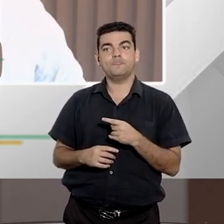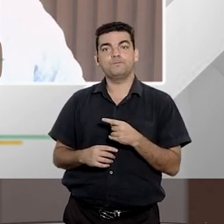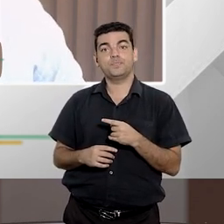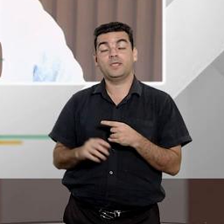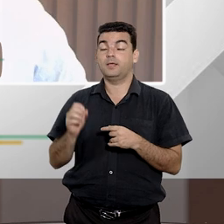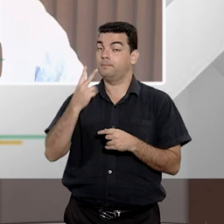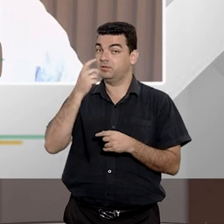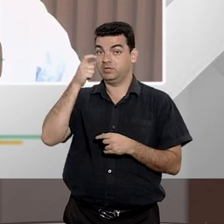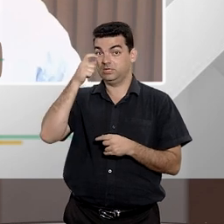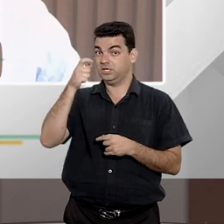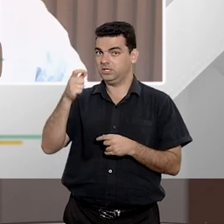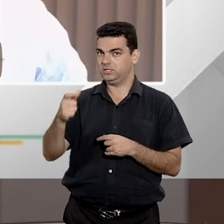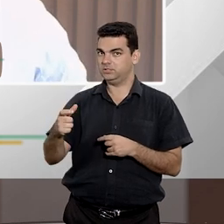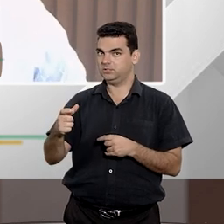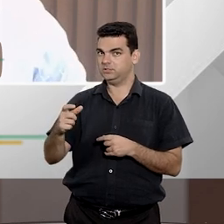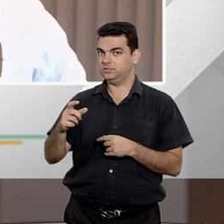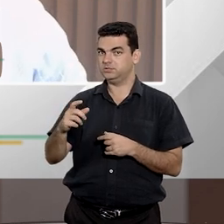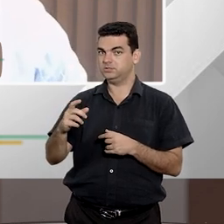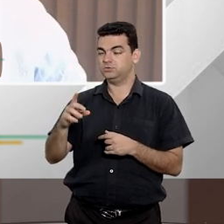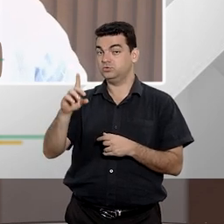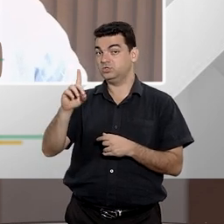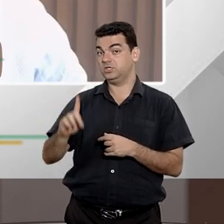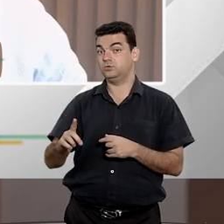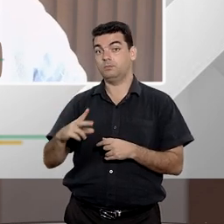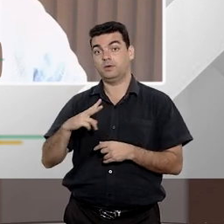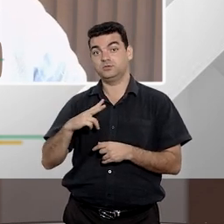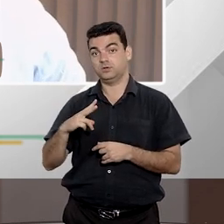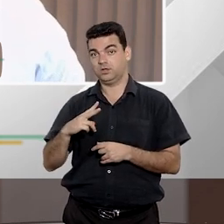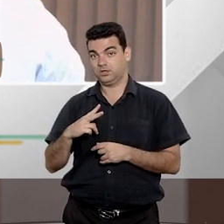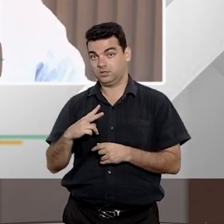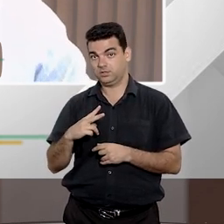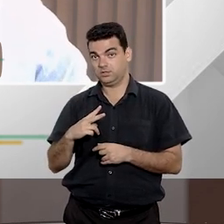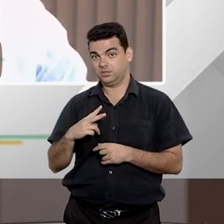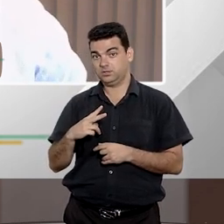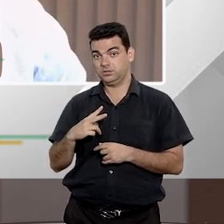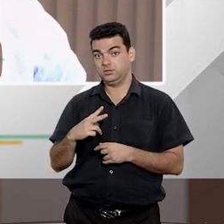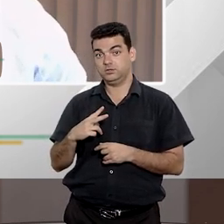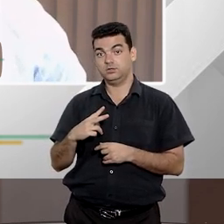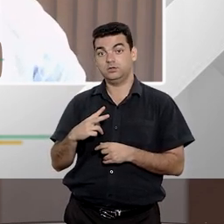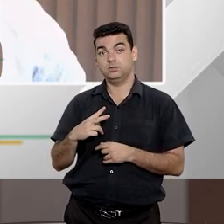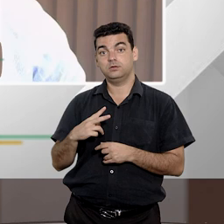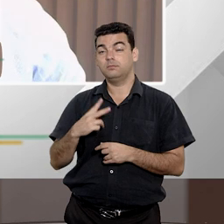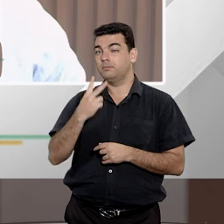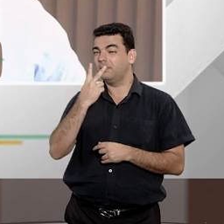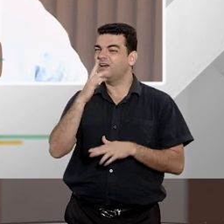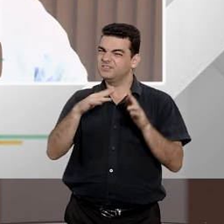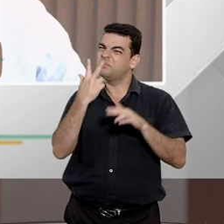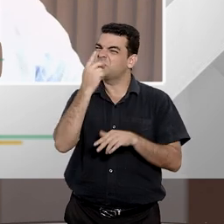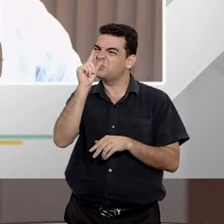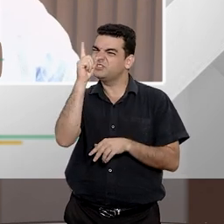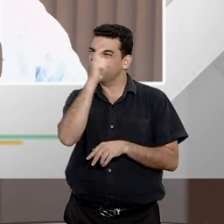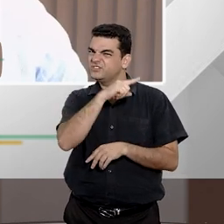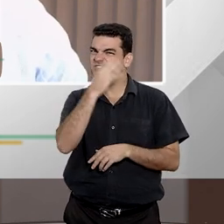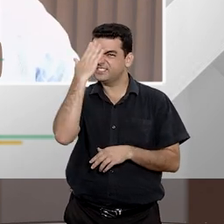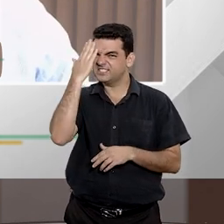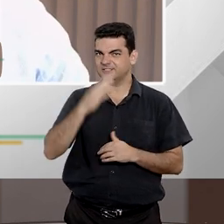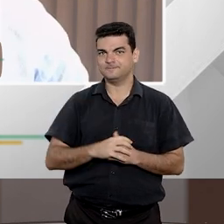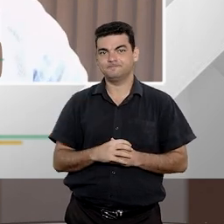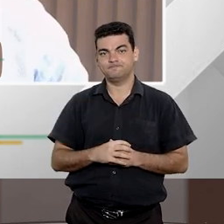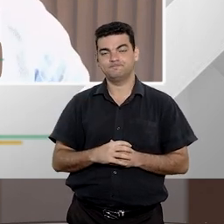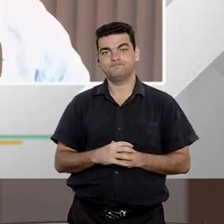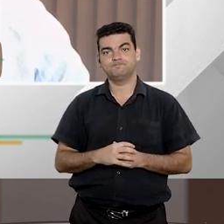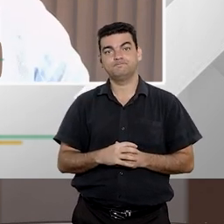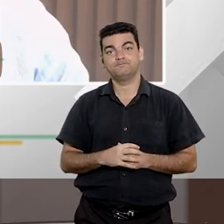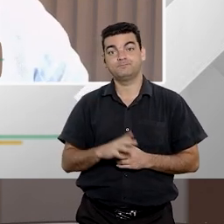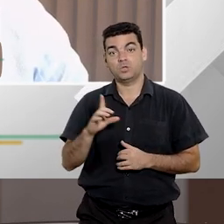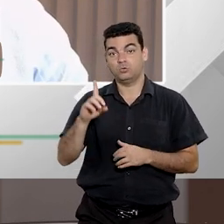do interesse do direito individual homogêneo, ele se confunde um pouco. A grande diferença entre o